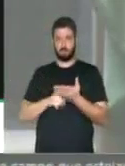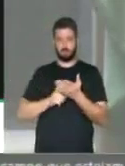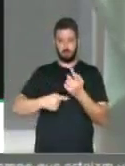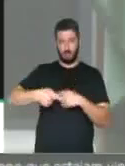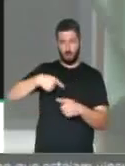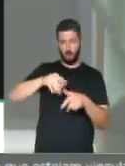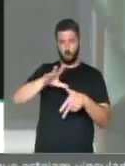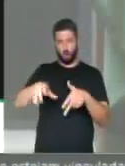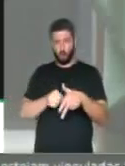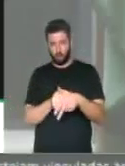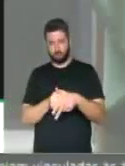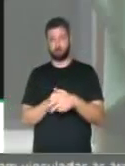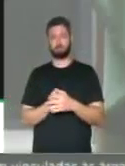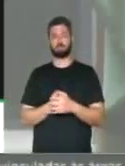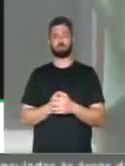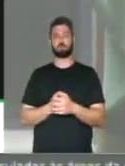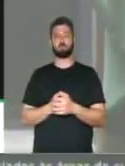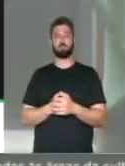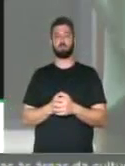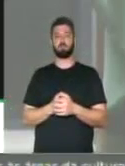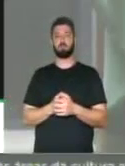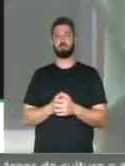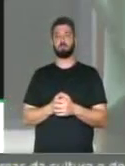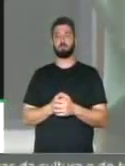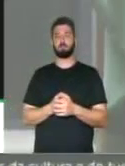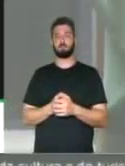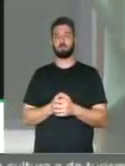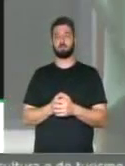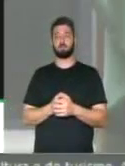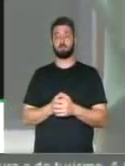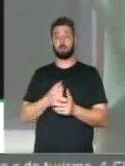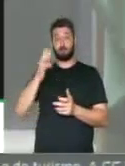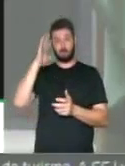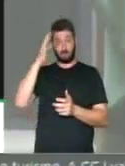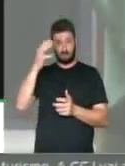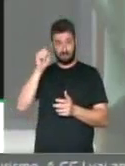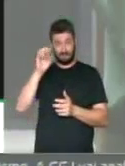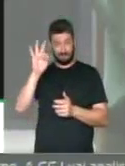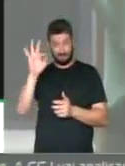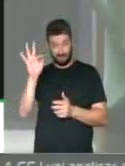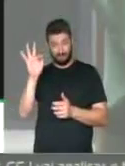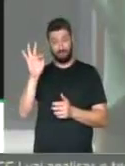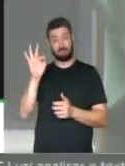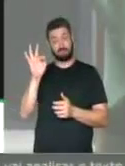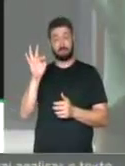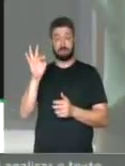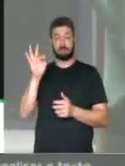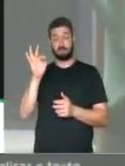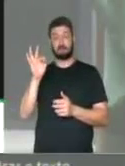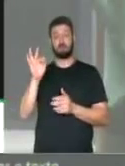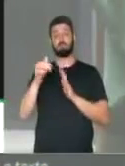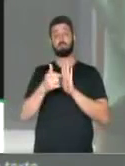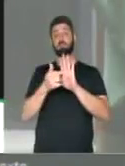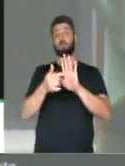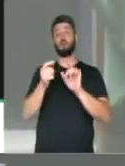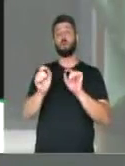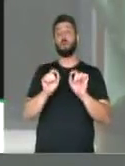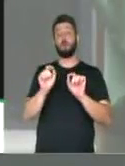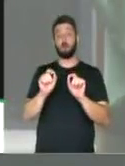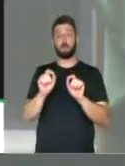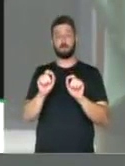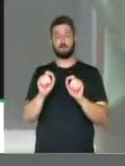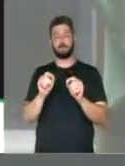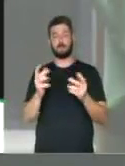esquema de corrupção e a decisão do Supremo Tribunal Federal que mostra